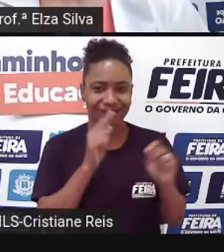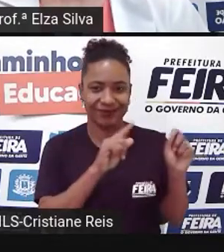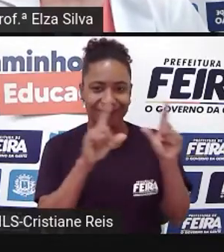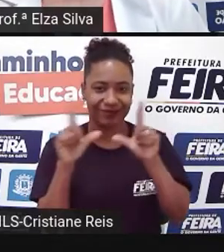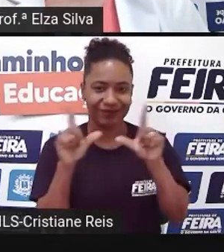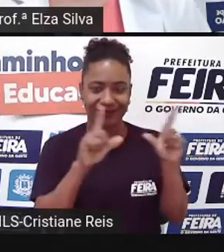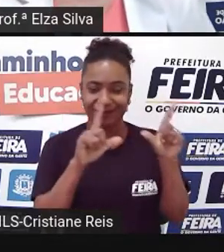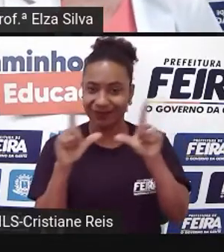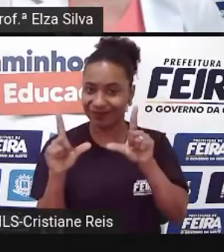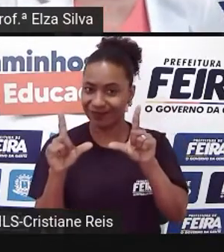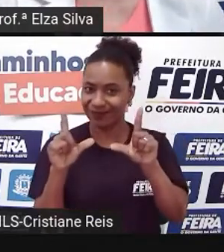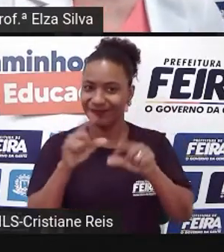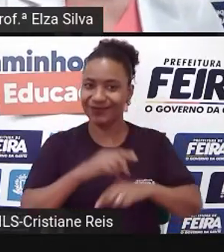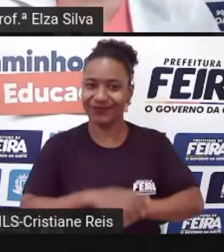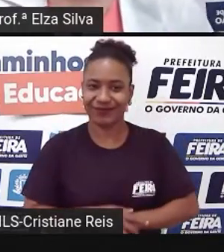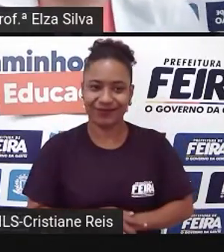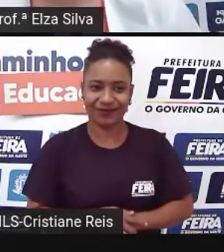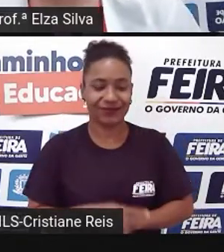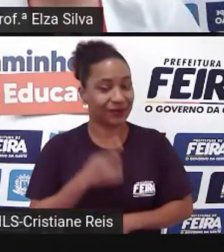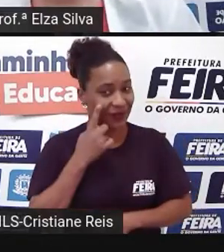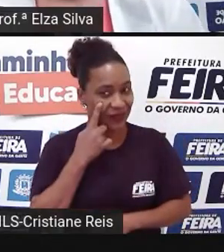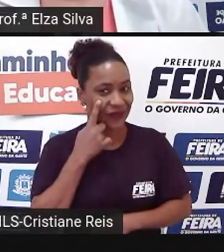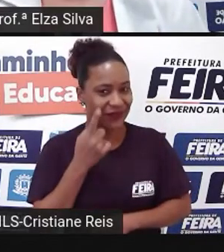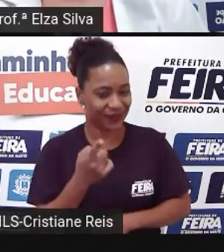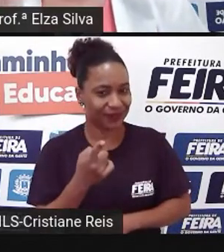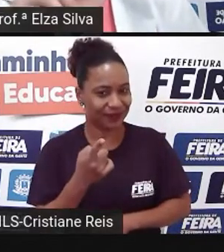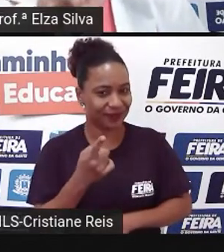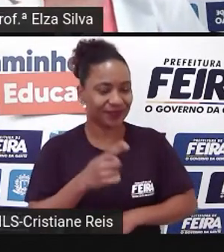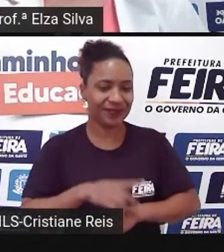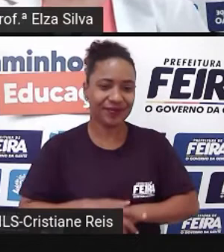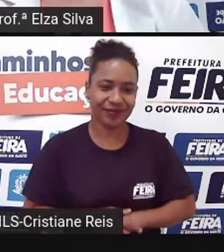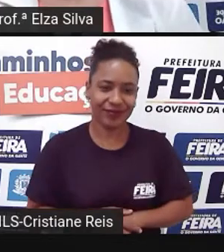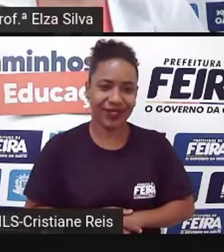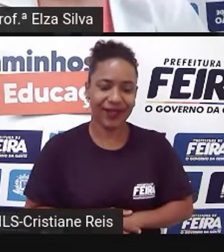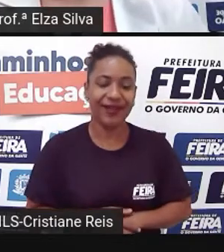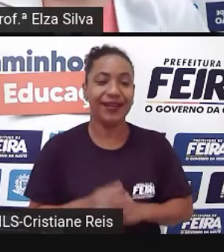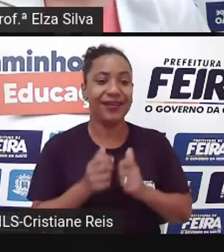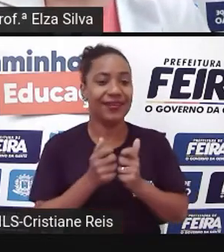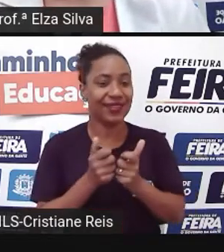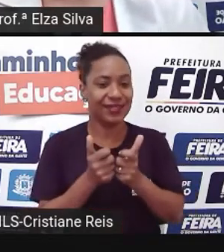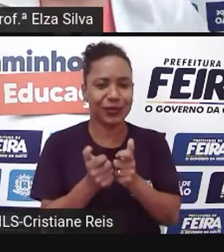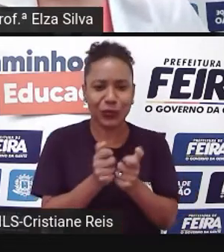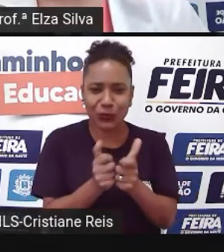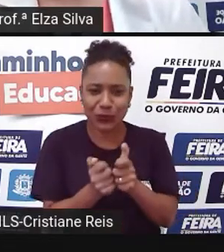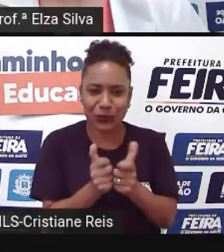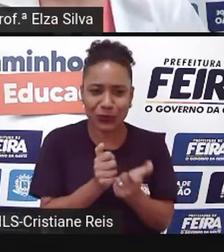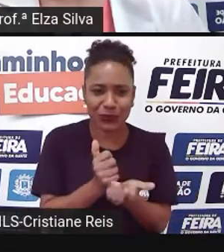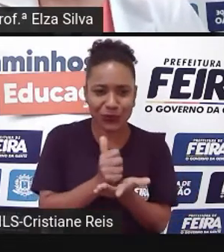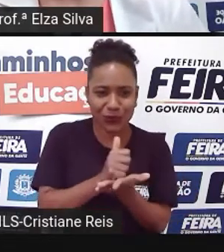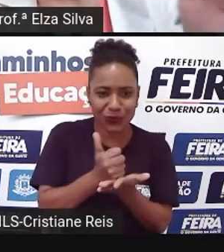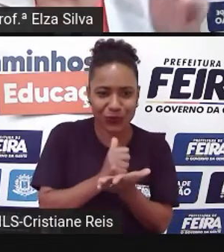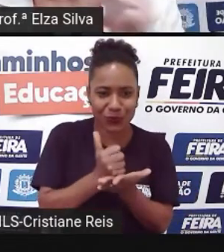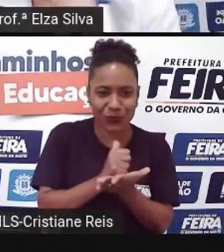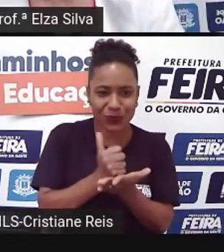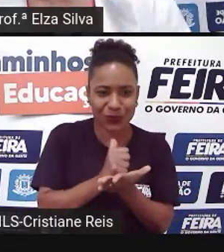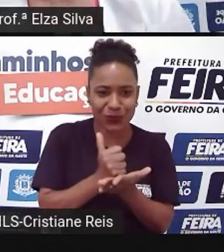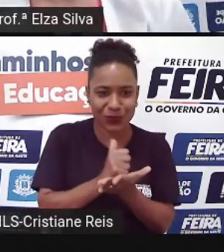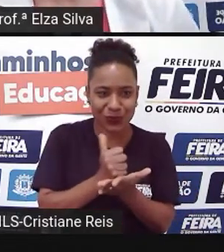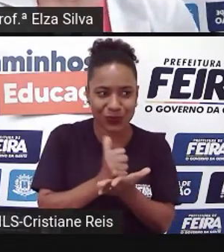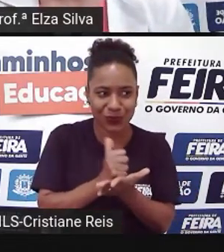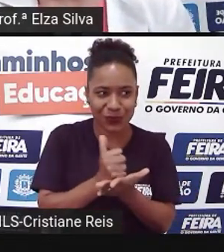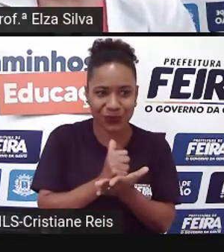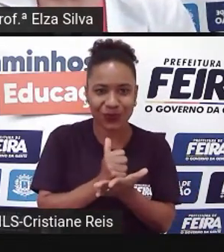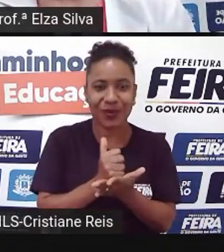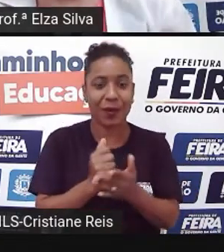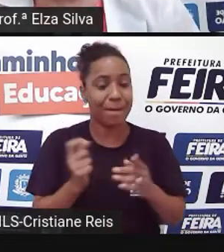Primeiro To play game Jogar Se você colocou em sua tabela essa atividade para as férias Marque então